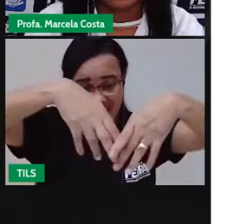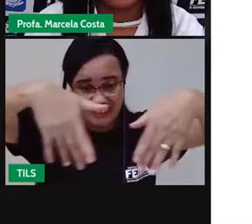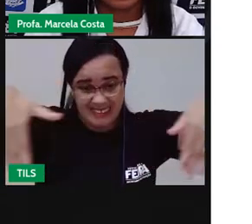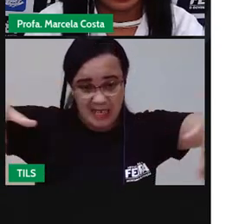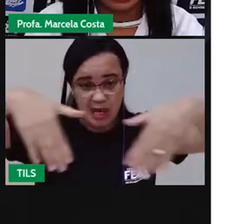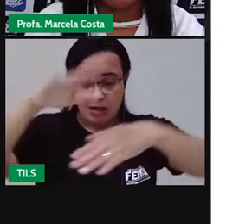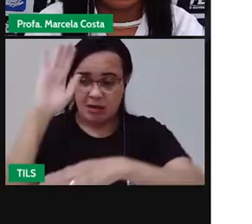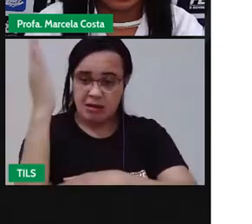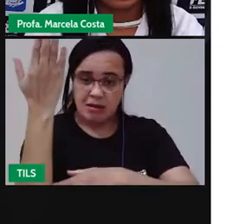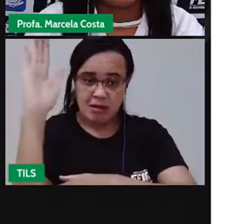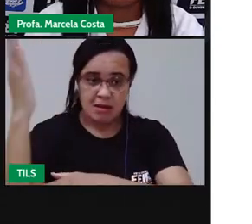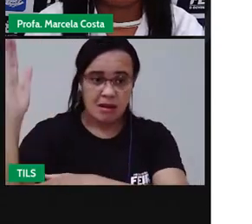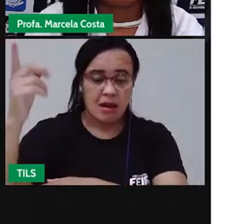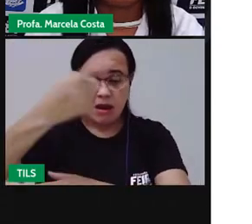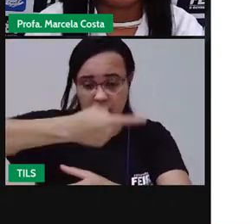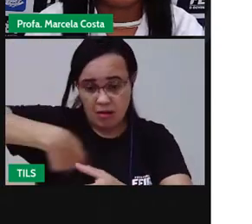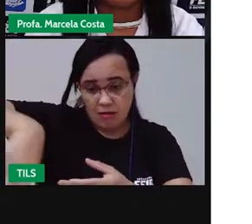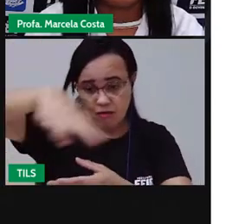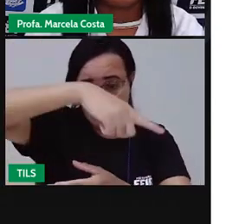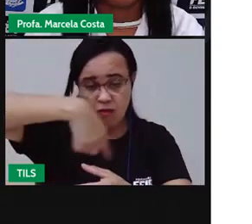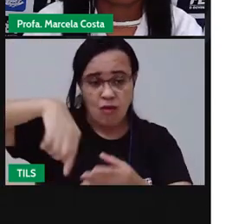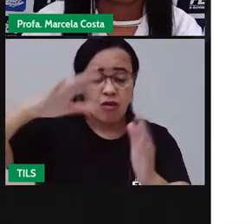Abraços, Amália.